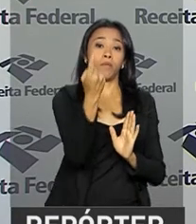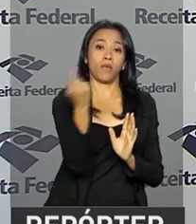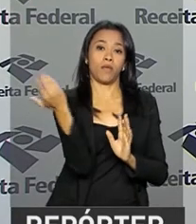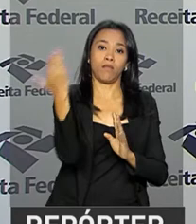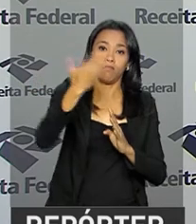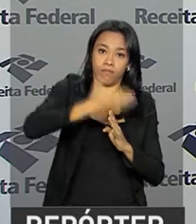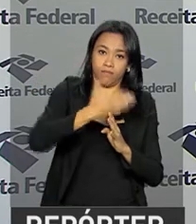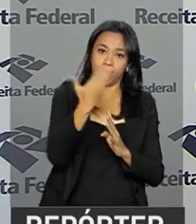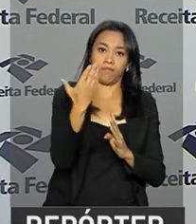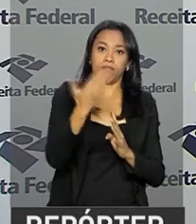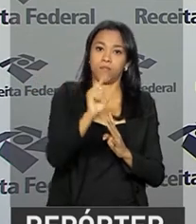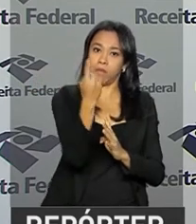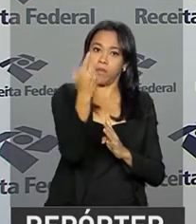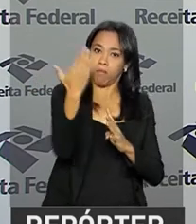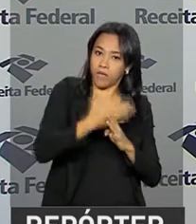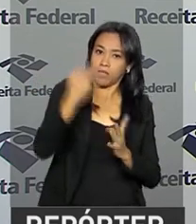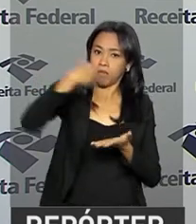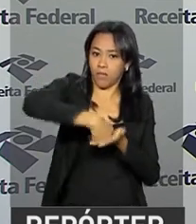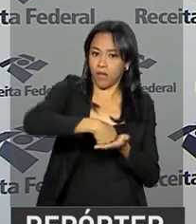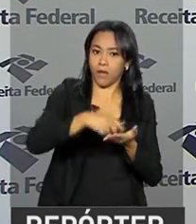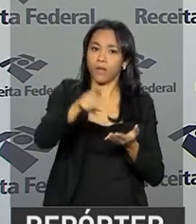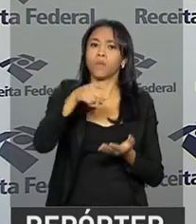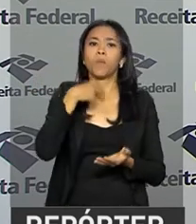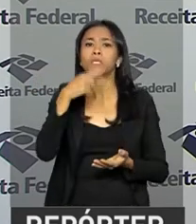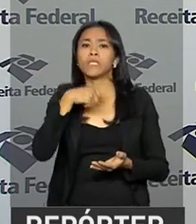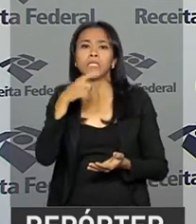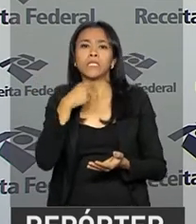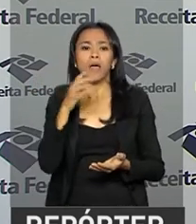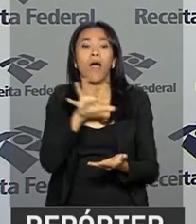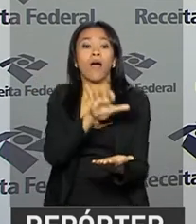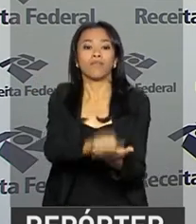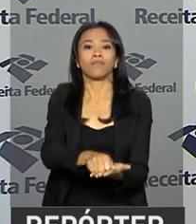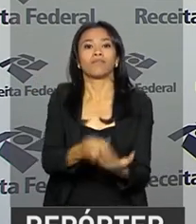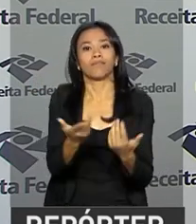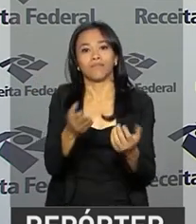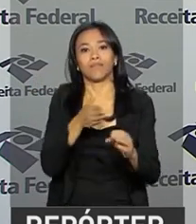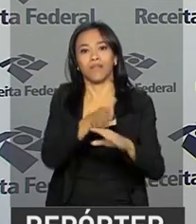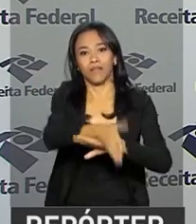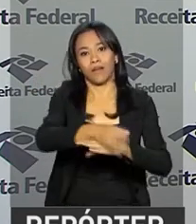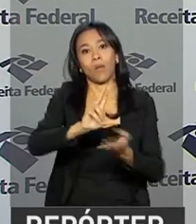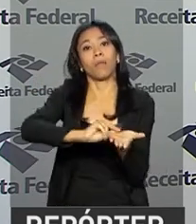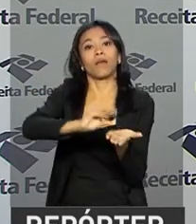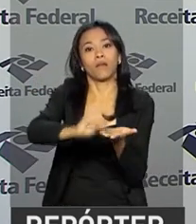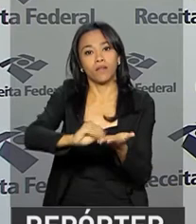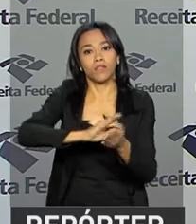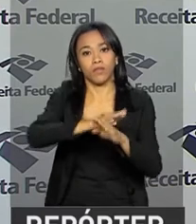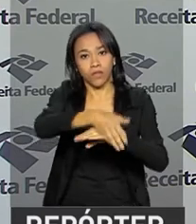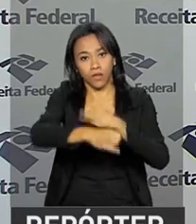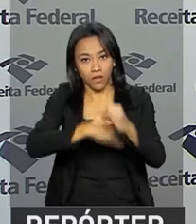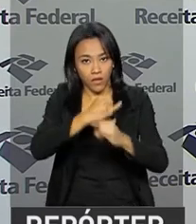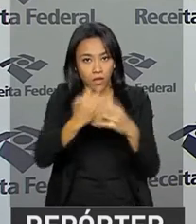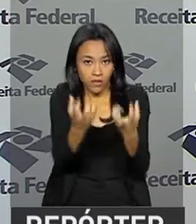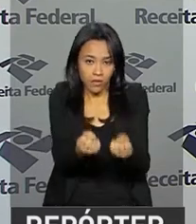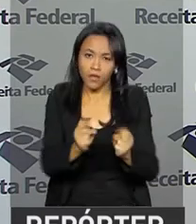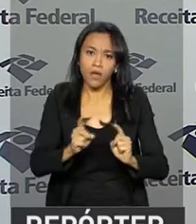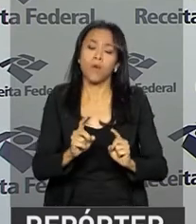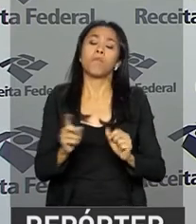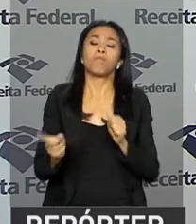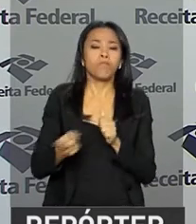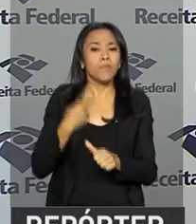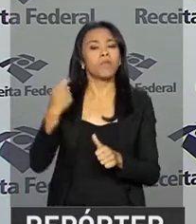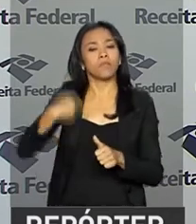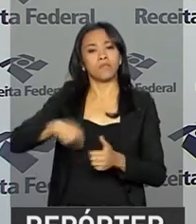fazer adesão nos aplicativos. O importante, o mais importante, é o efetivo pagamento da primeira